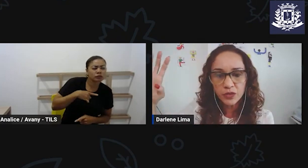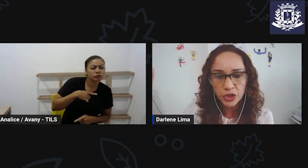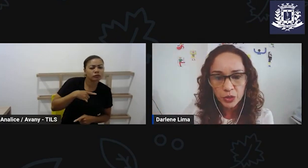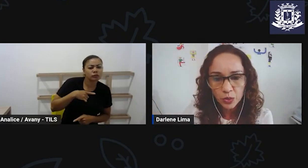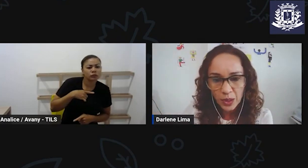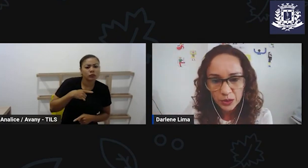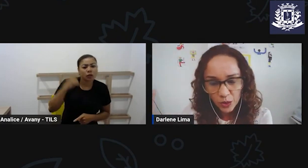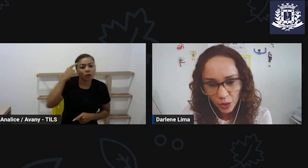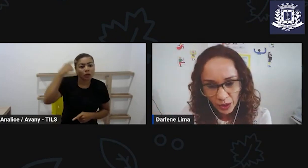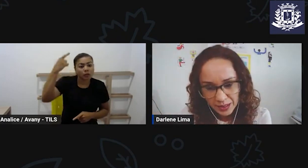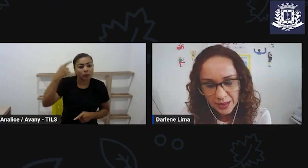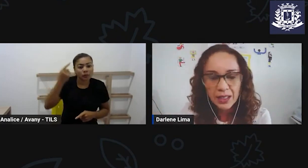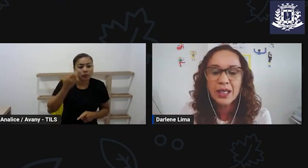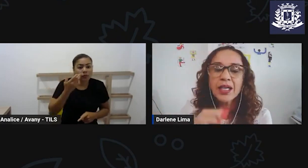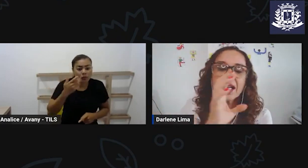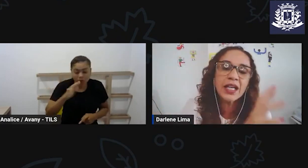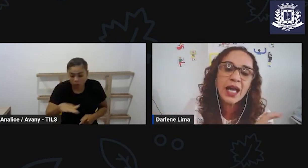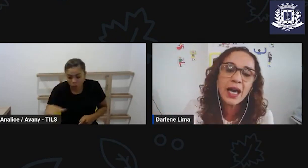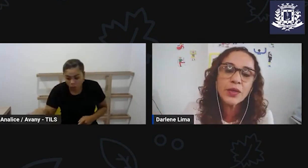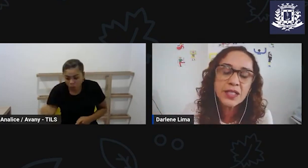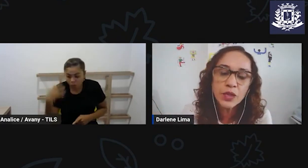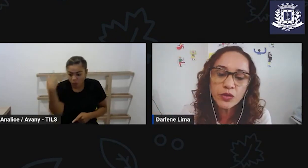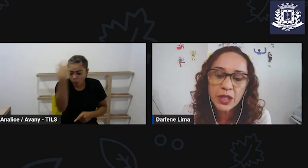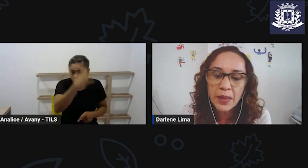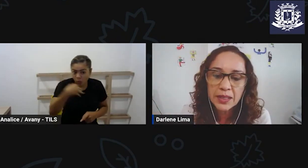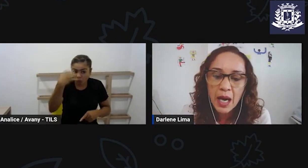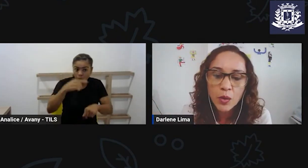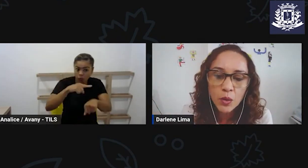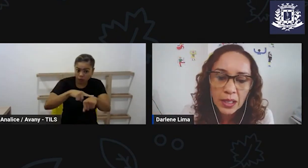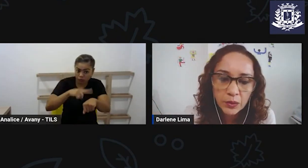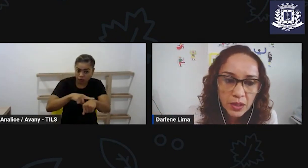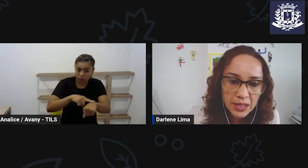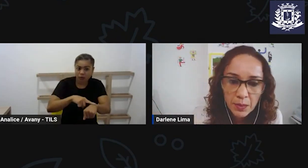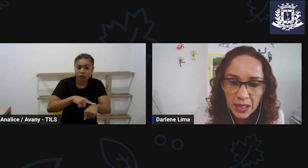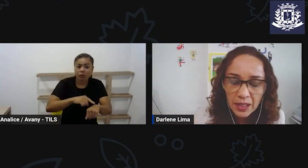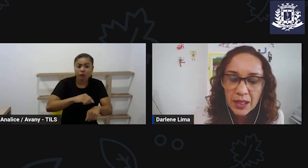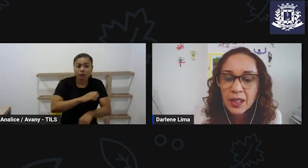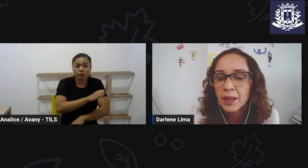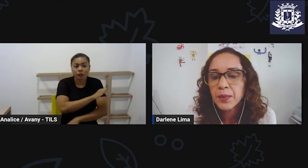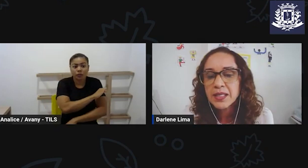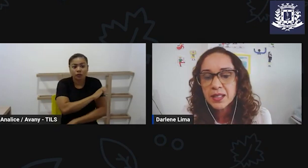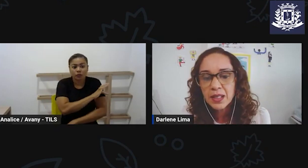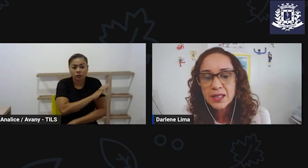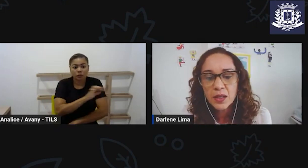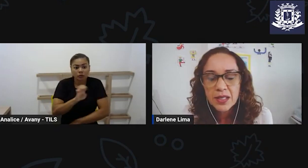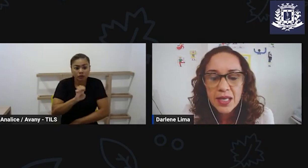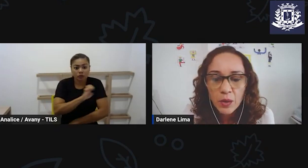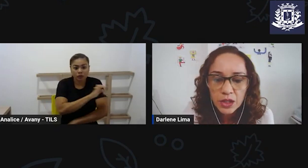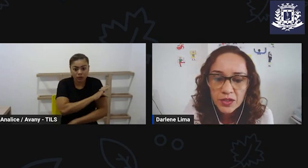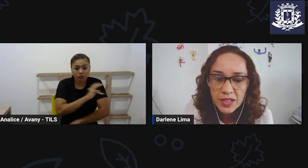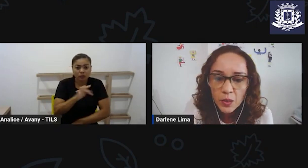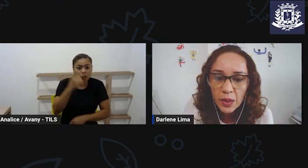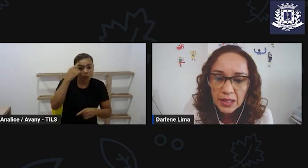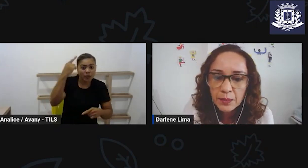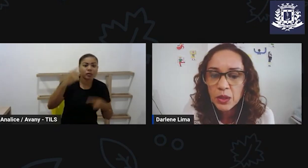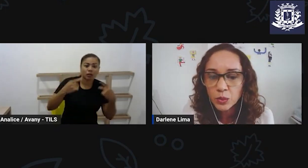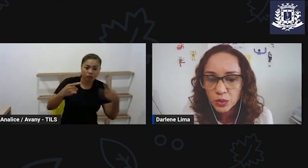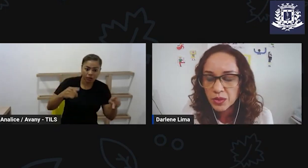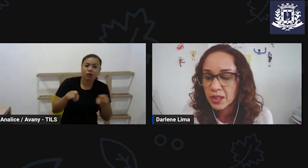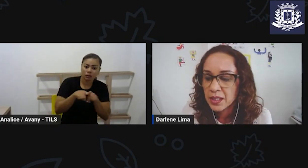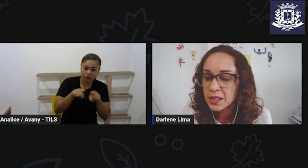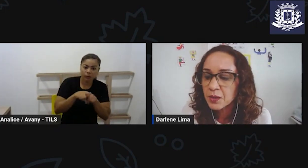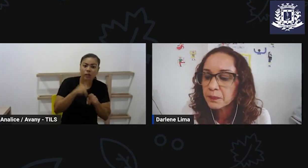educação infantil com quatro horas e lá o ensino fundamental com quatro horas e meia pensando nas horas aulas de 20 e 50